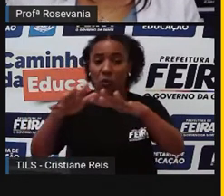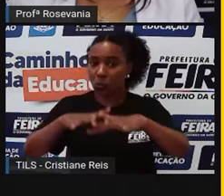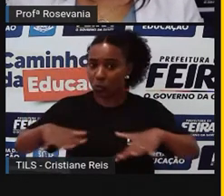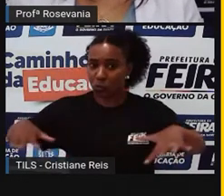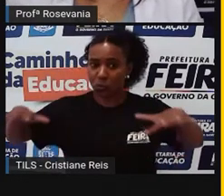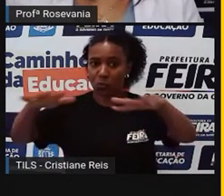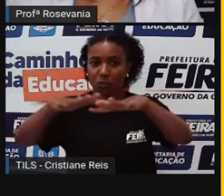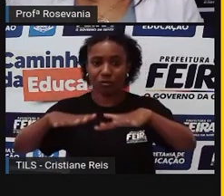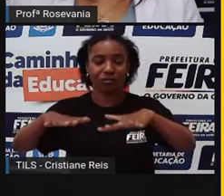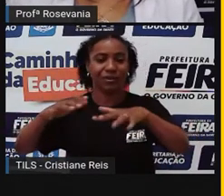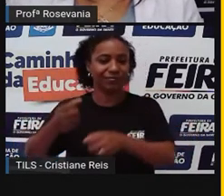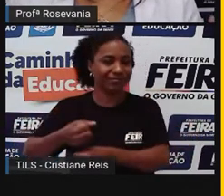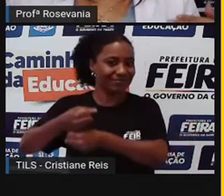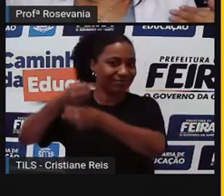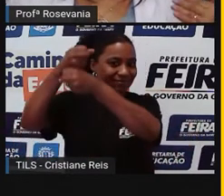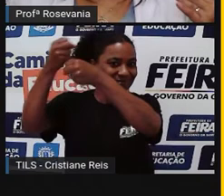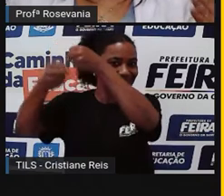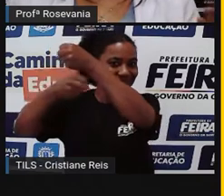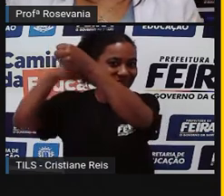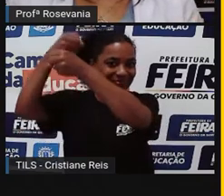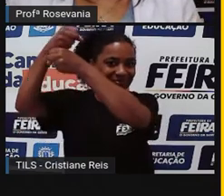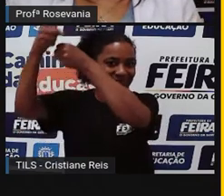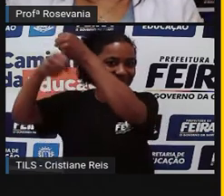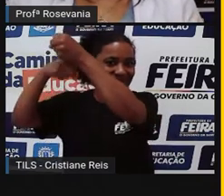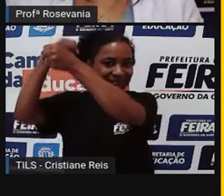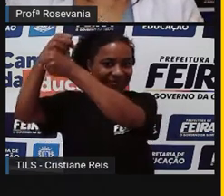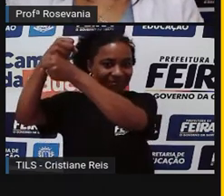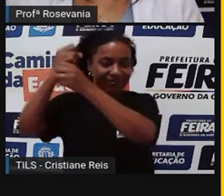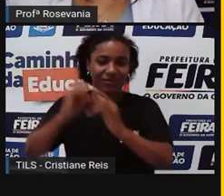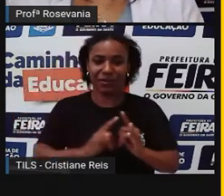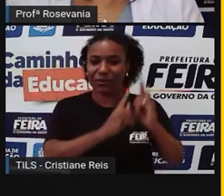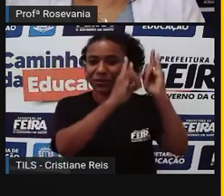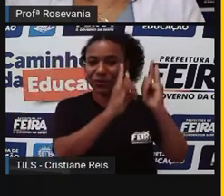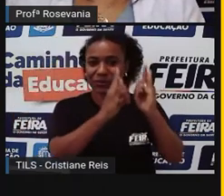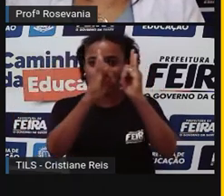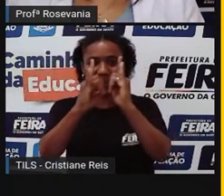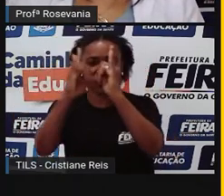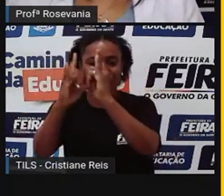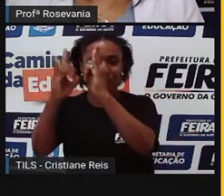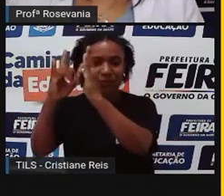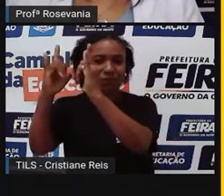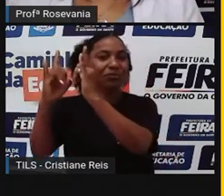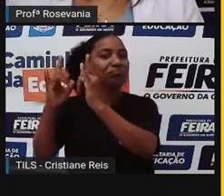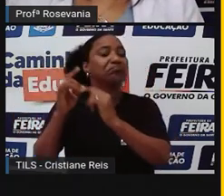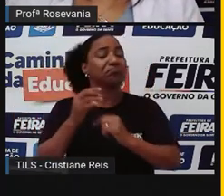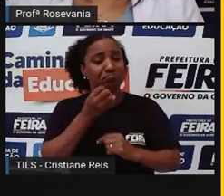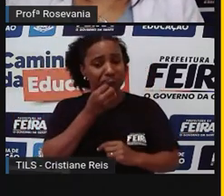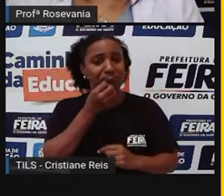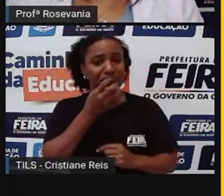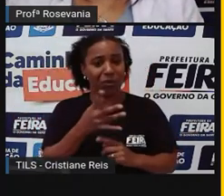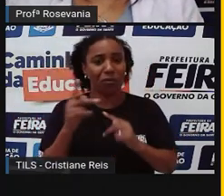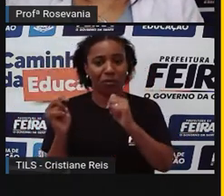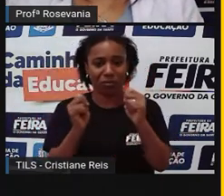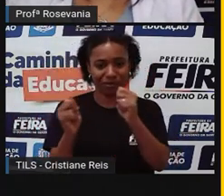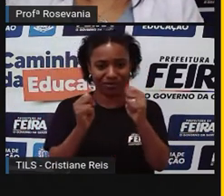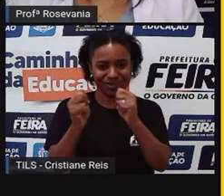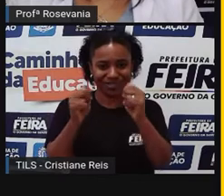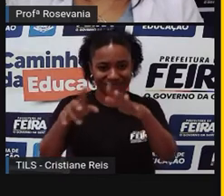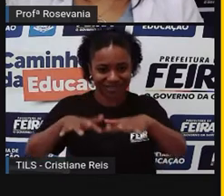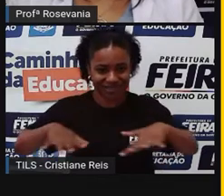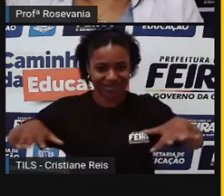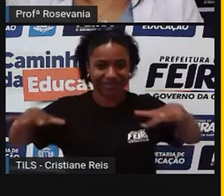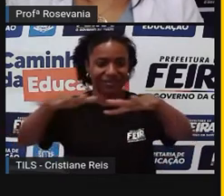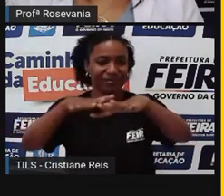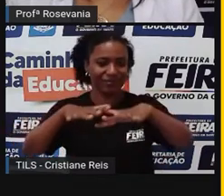espaço, por conta, né, de que são várias construções no mesmo lugar, mas em compensação, elas também favorecem a